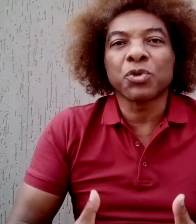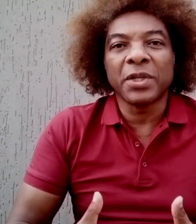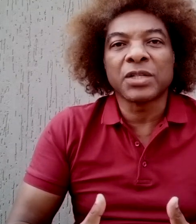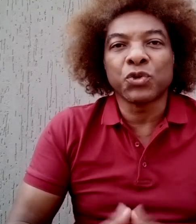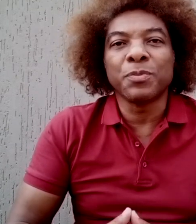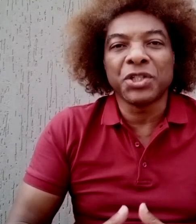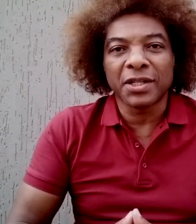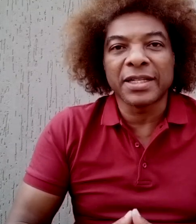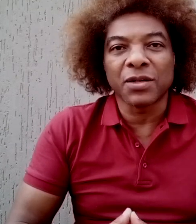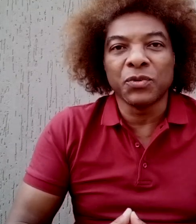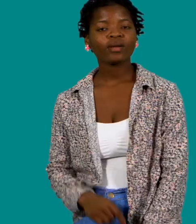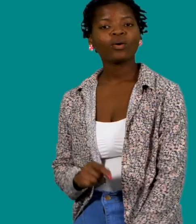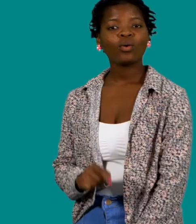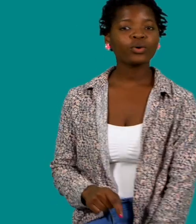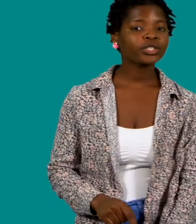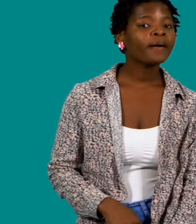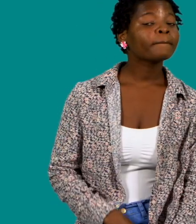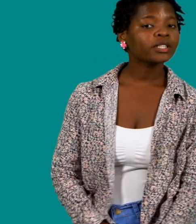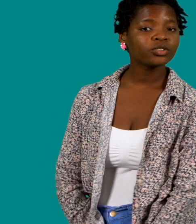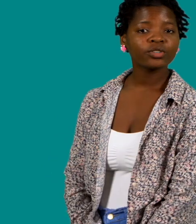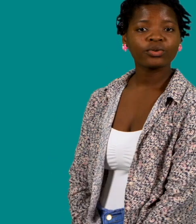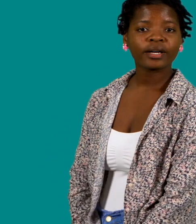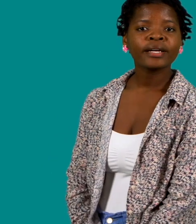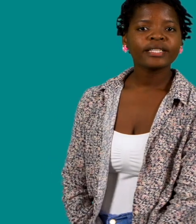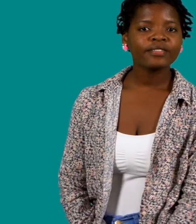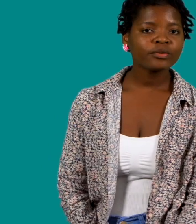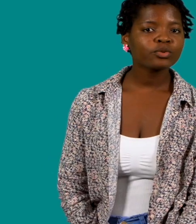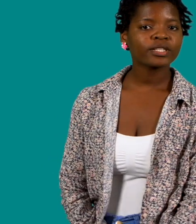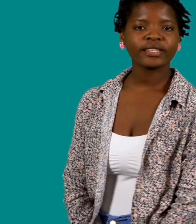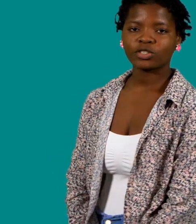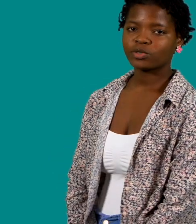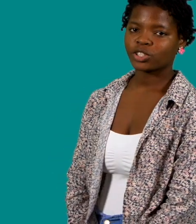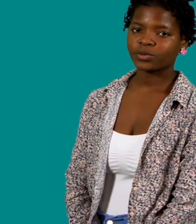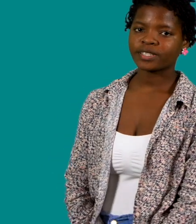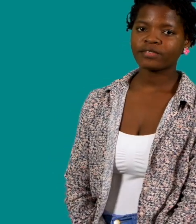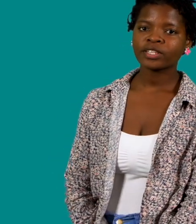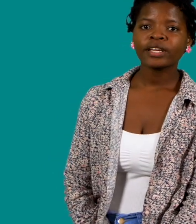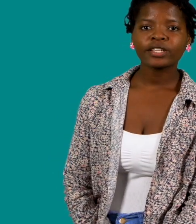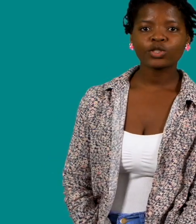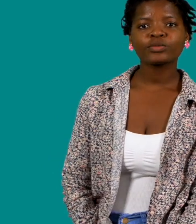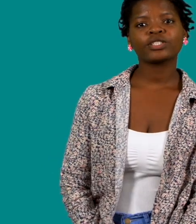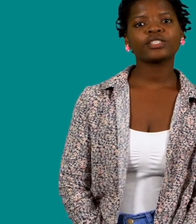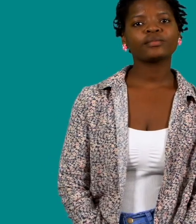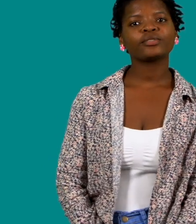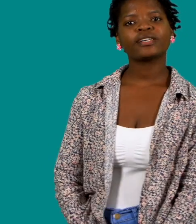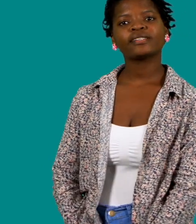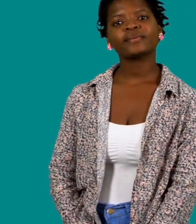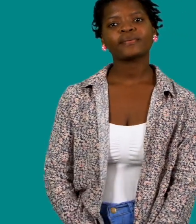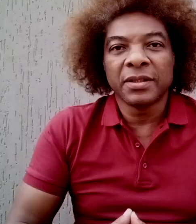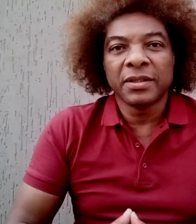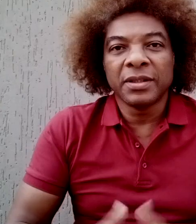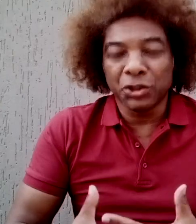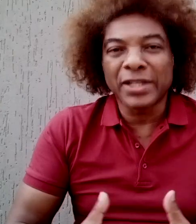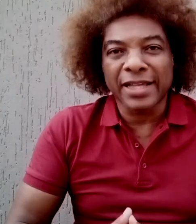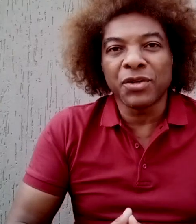as recomendações do Ministério da Saúde. Hoje, mais do que nunca, devemos mostrar que somos responsáveis e que somos agentes de mudança.